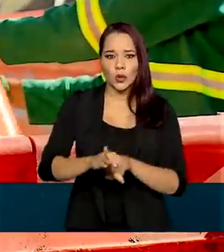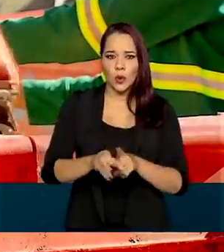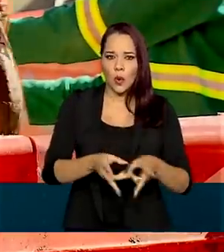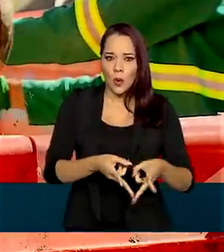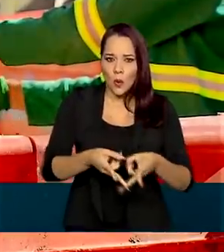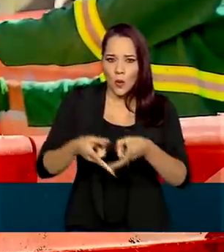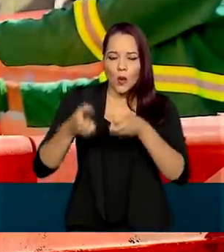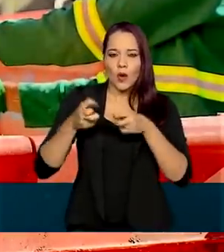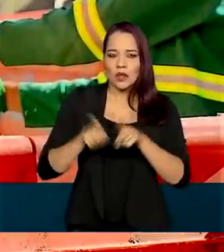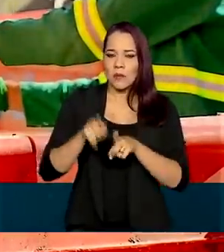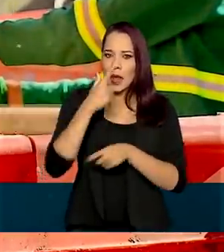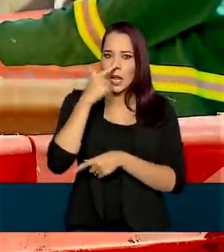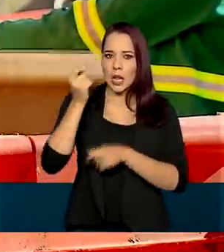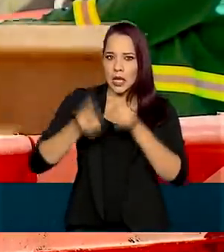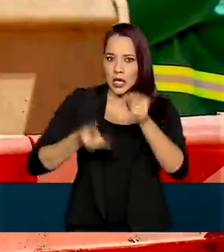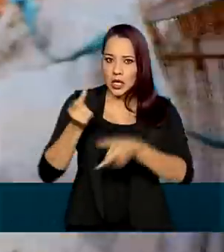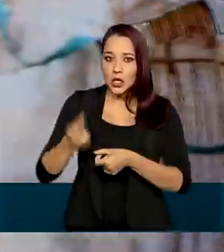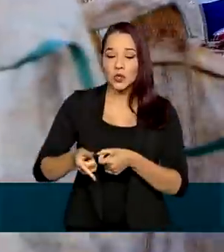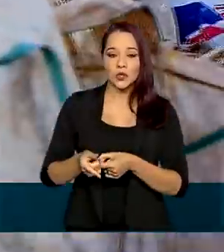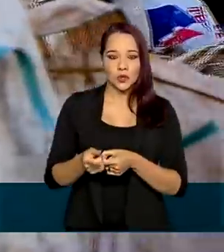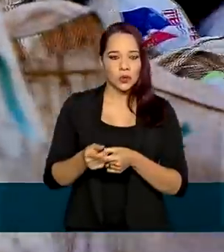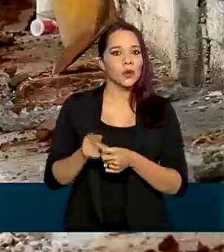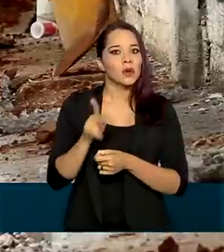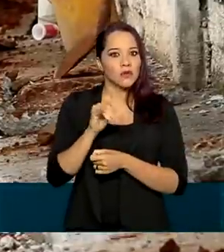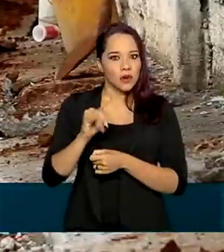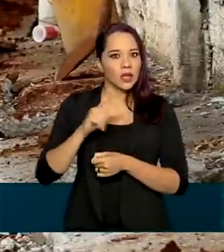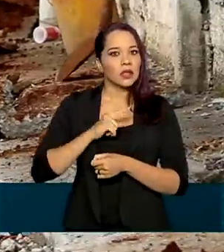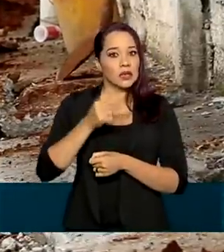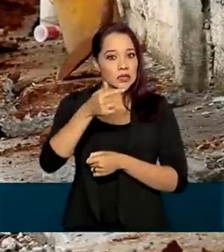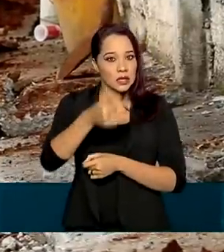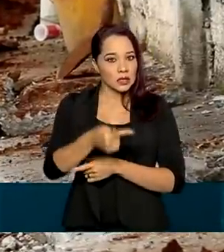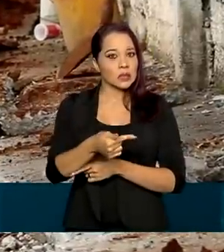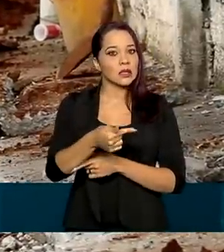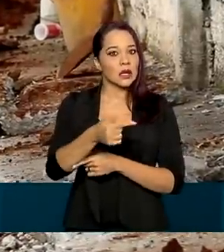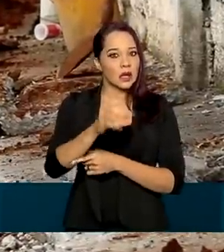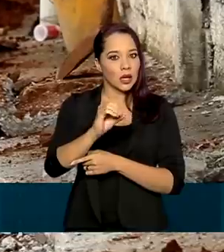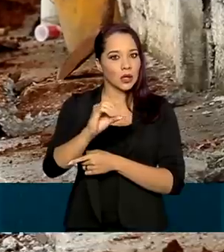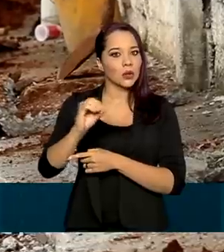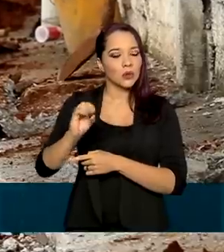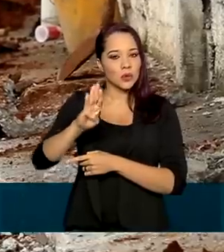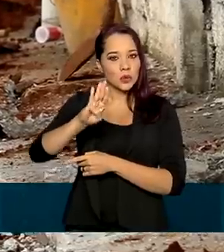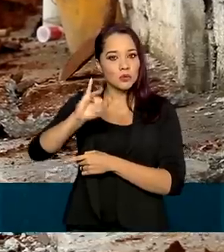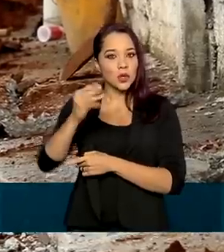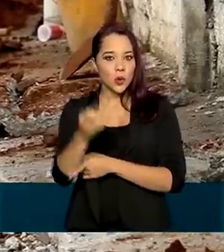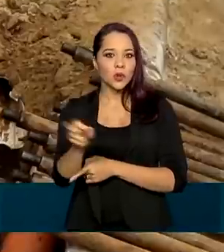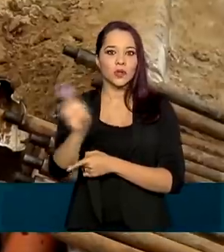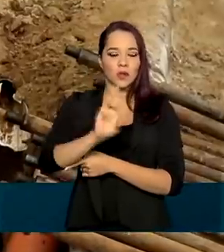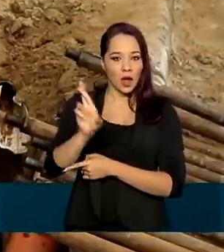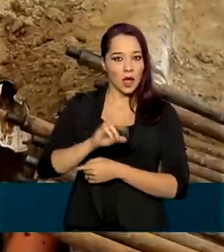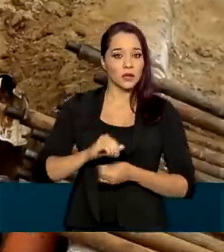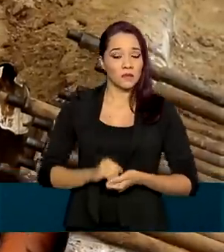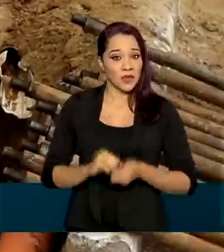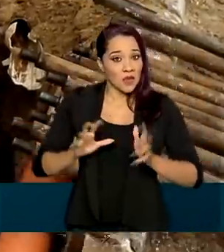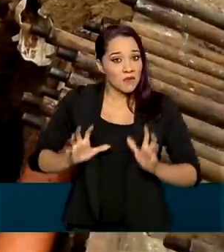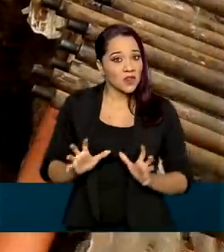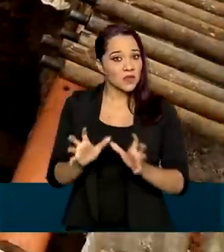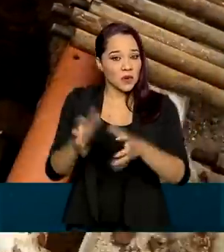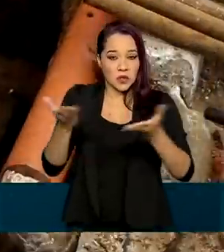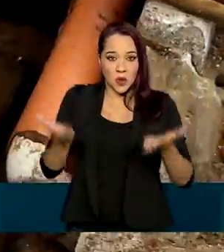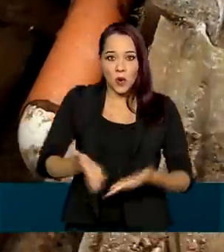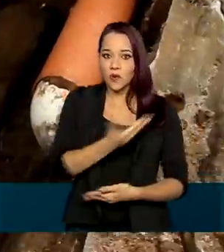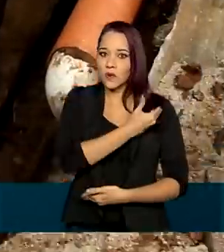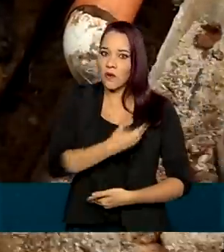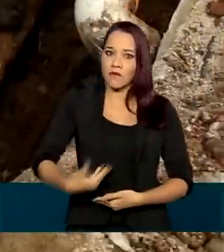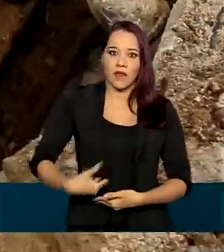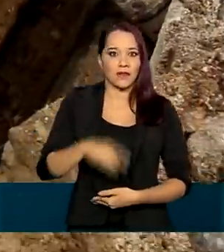e resíduos sólidos urbanos vai consumir 700 bilhões de reais. Investimentos que hoje o